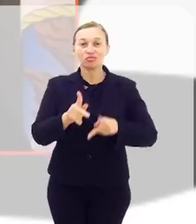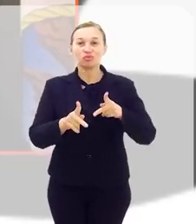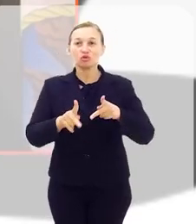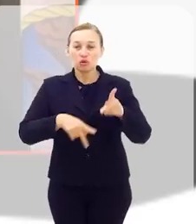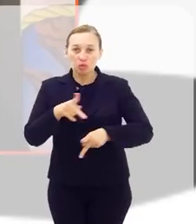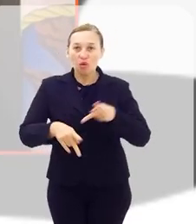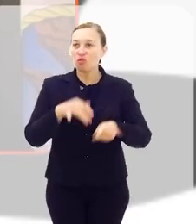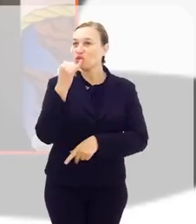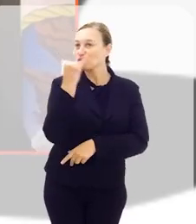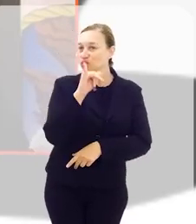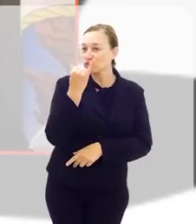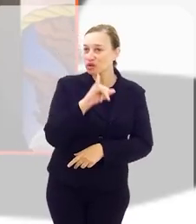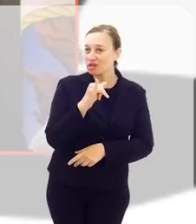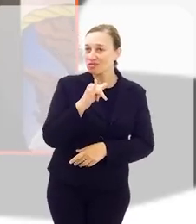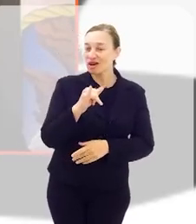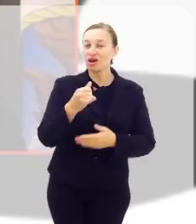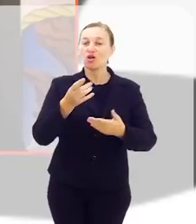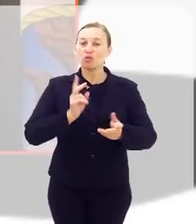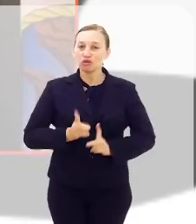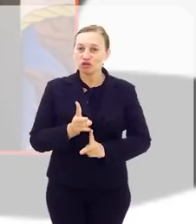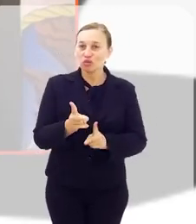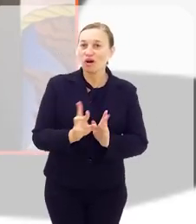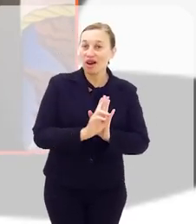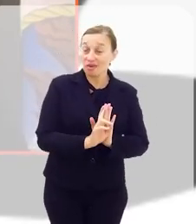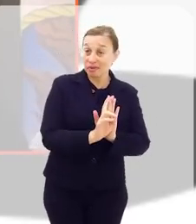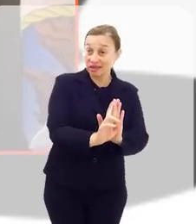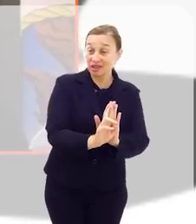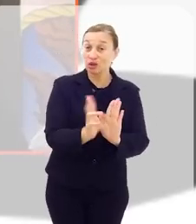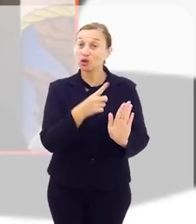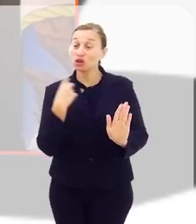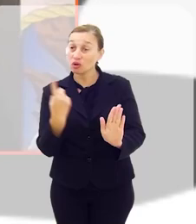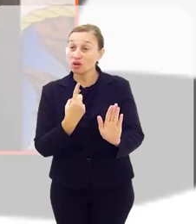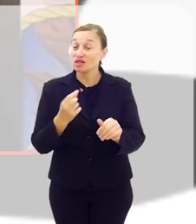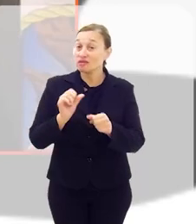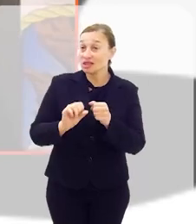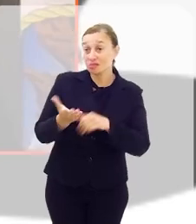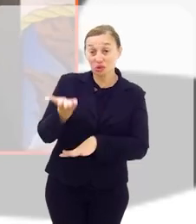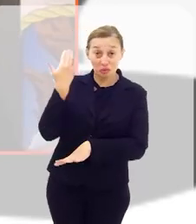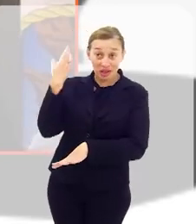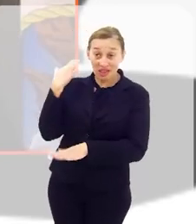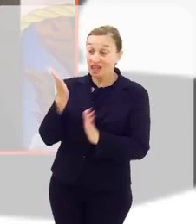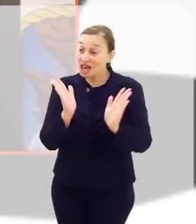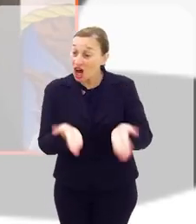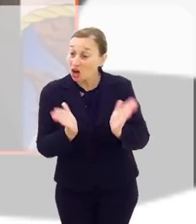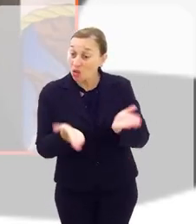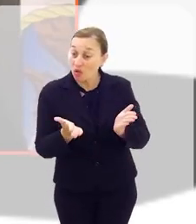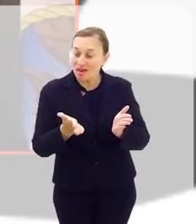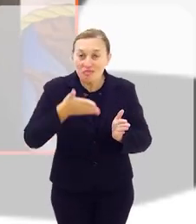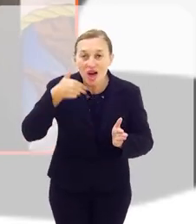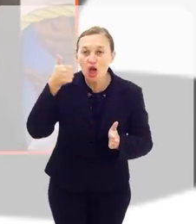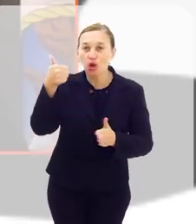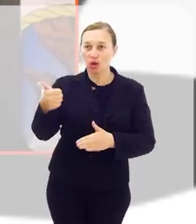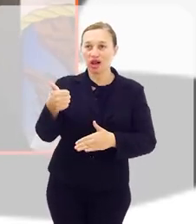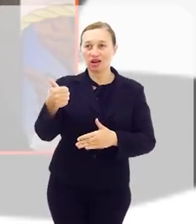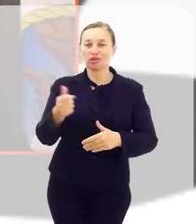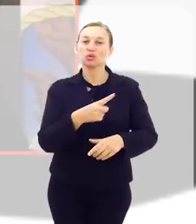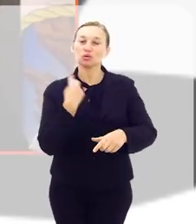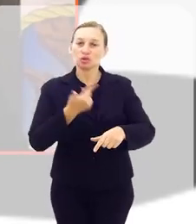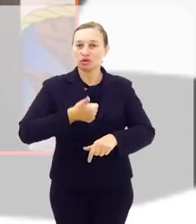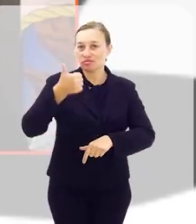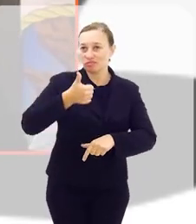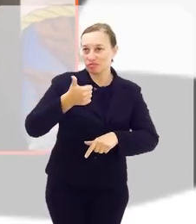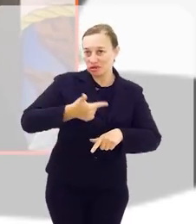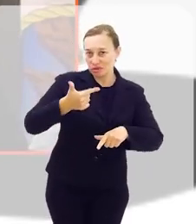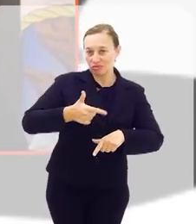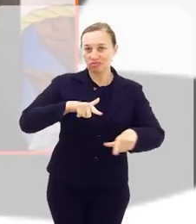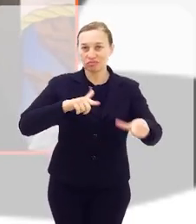do povo fluminense para continuar representando o que nós fizemos e o que podemos agora aprimorar no nosso